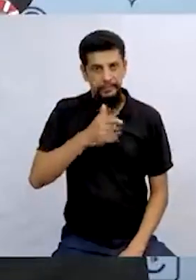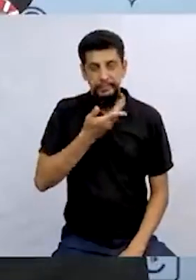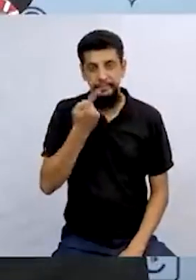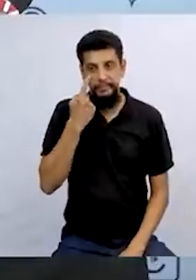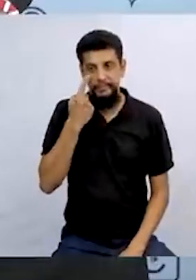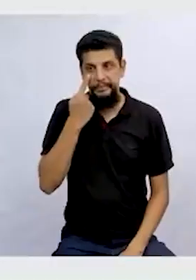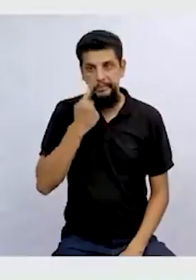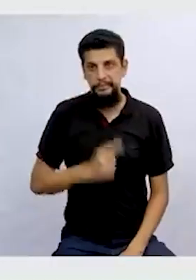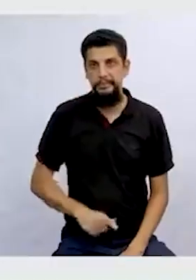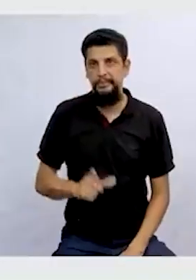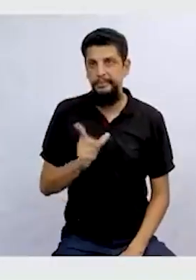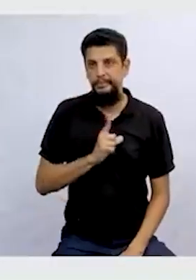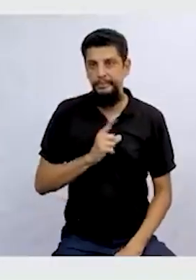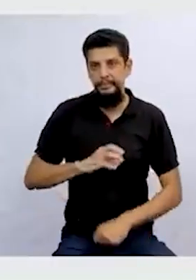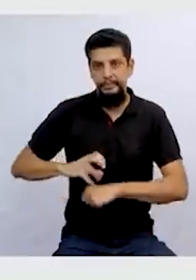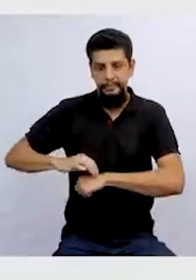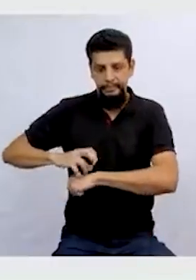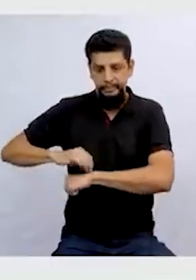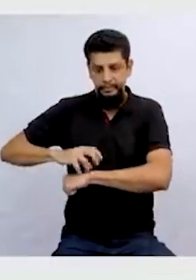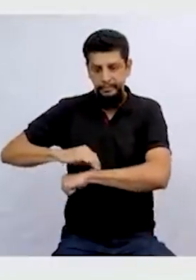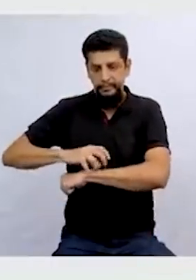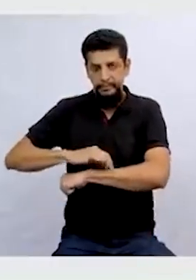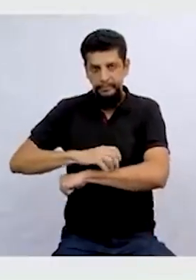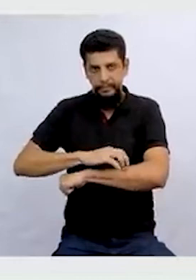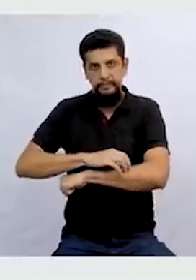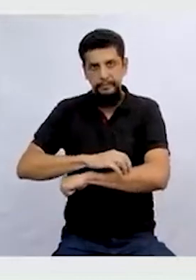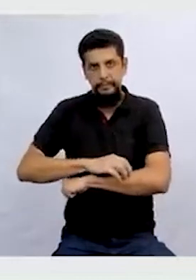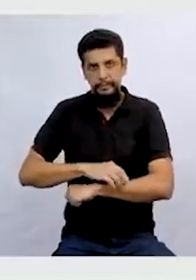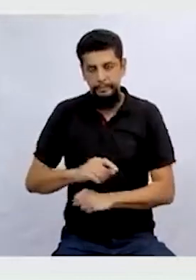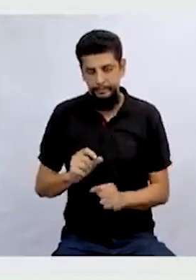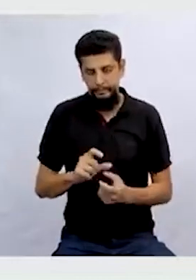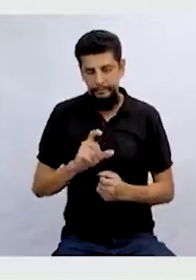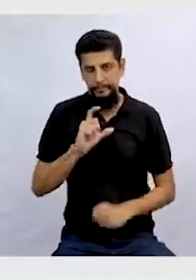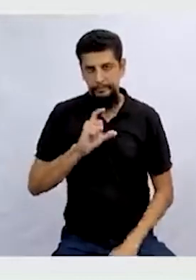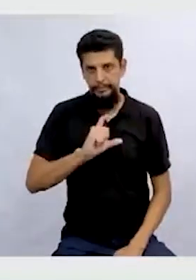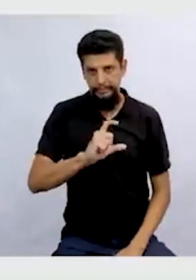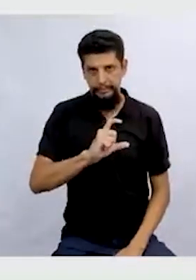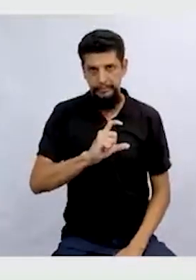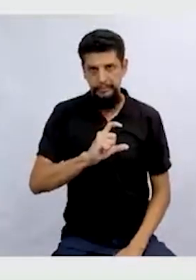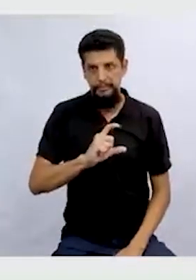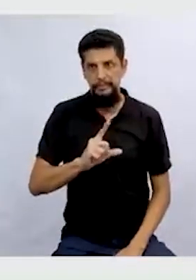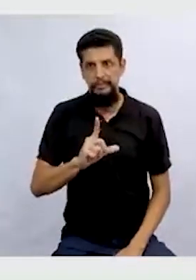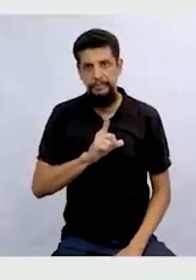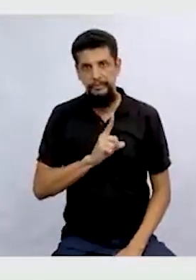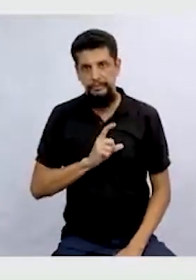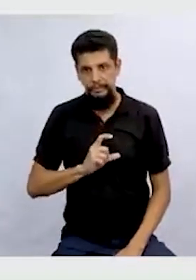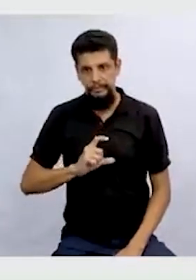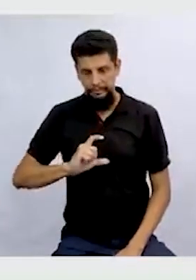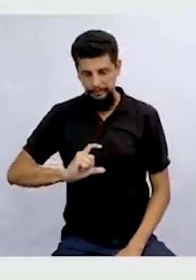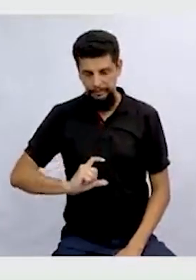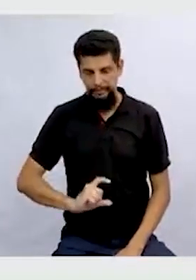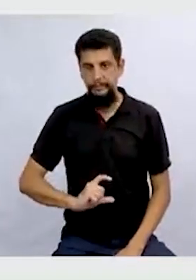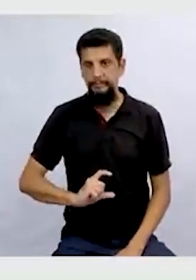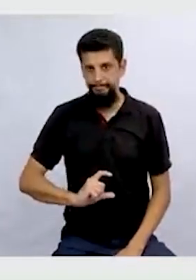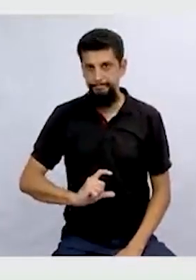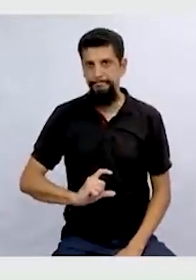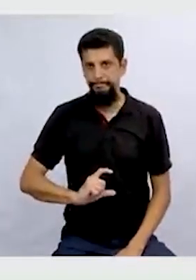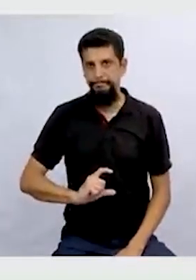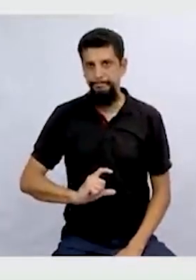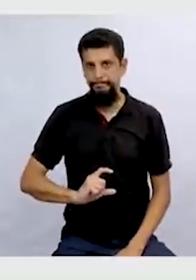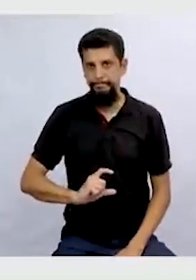acertou? Olha lá. Temos aranha aqui nessa carta. Isso. E também temos nessa aqui de baixo.